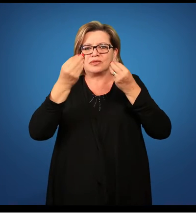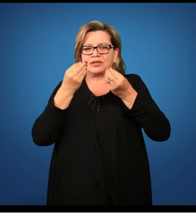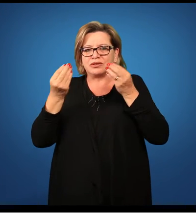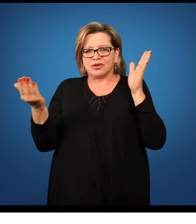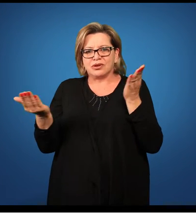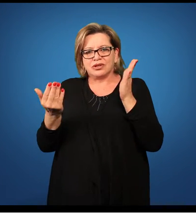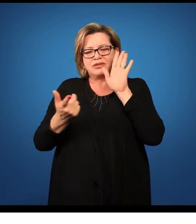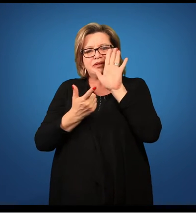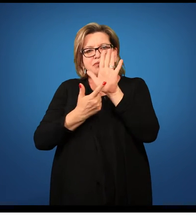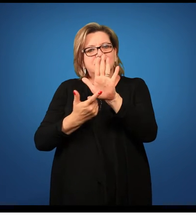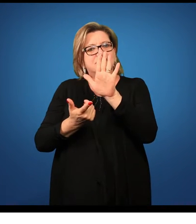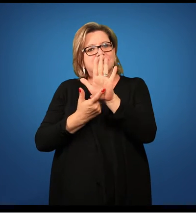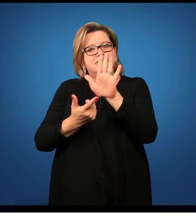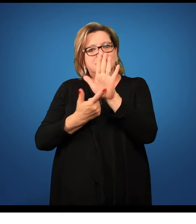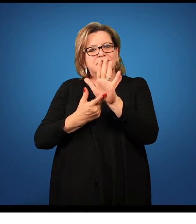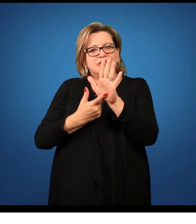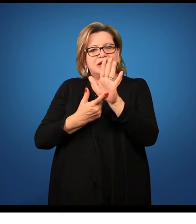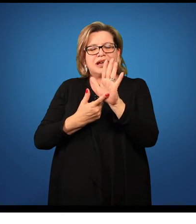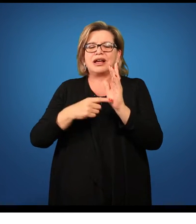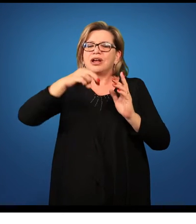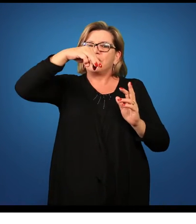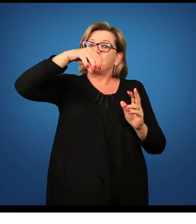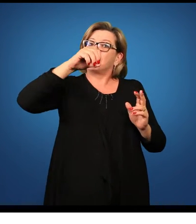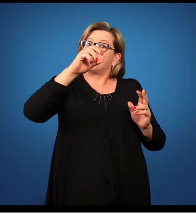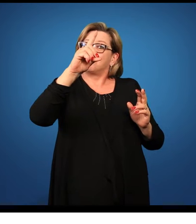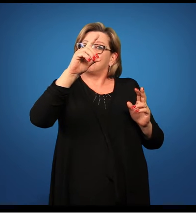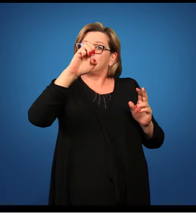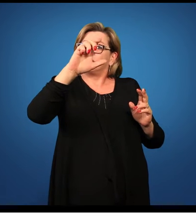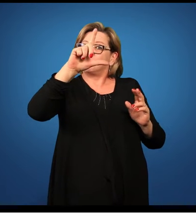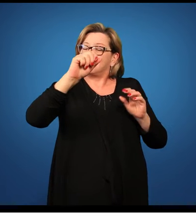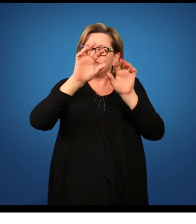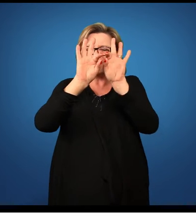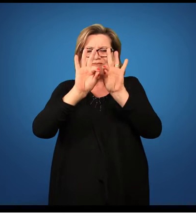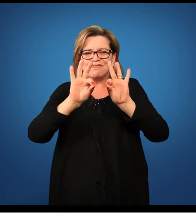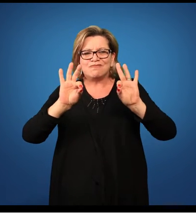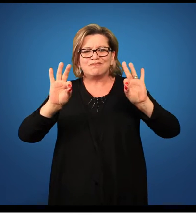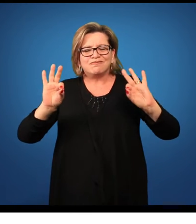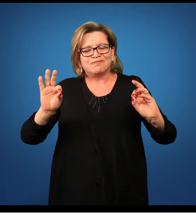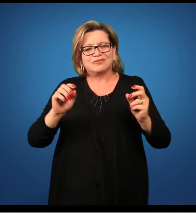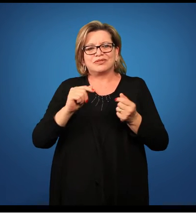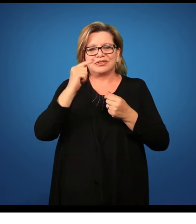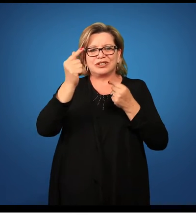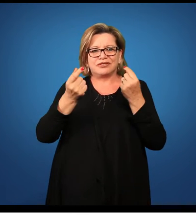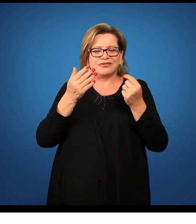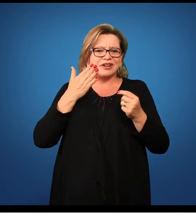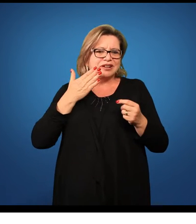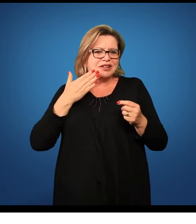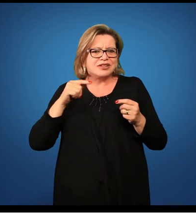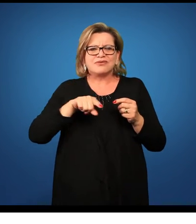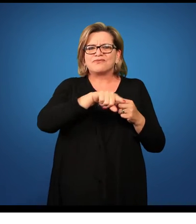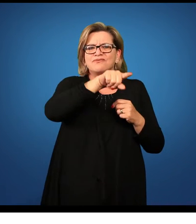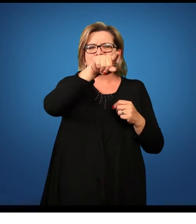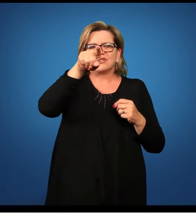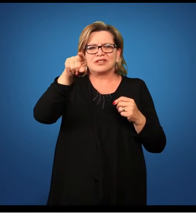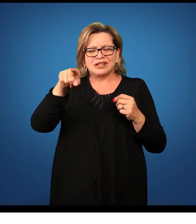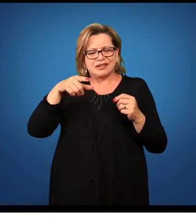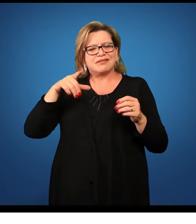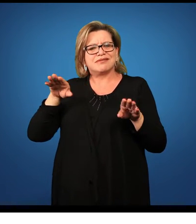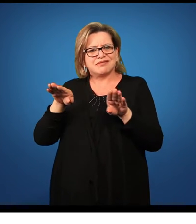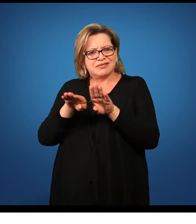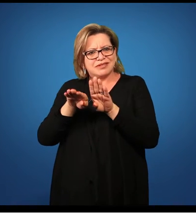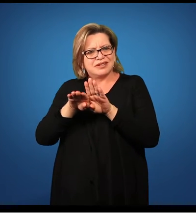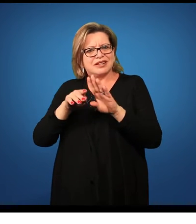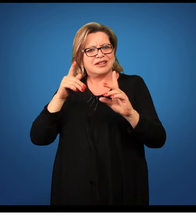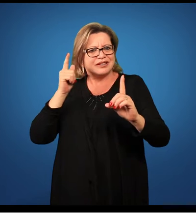apresentar um modelo de plano de aula bastante simples, que vai ser facilmente encontrado